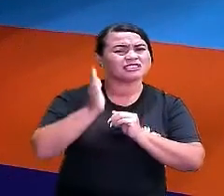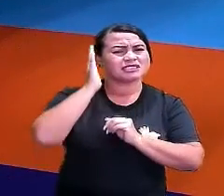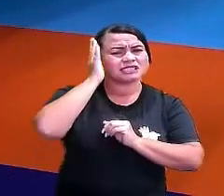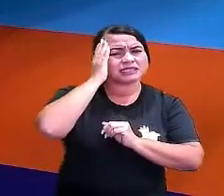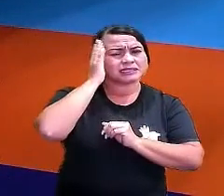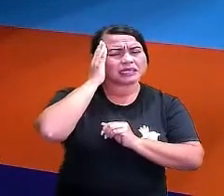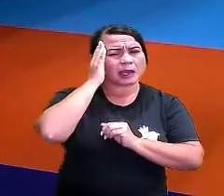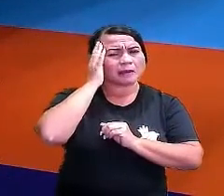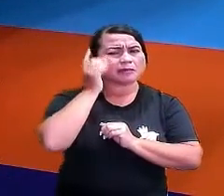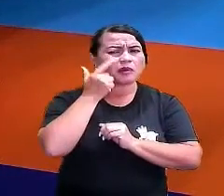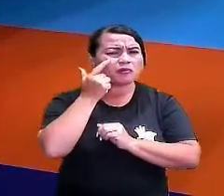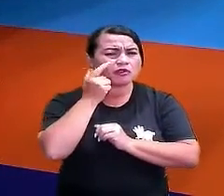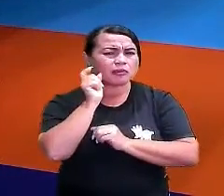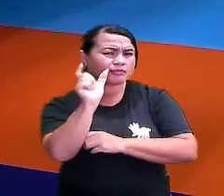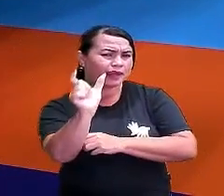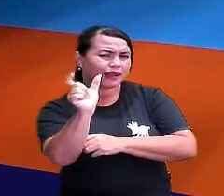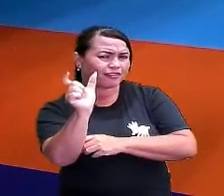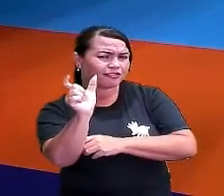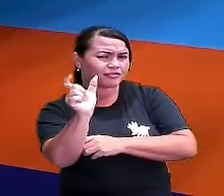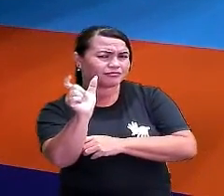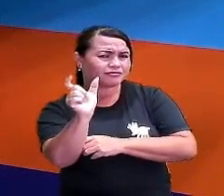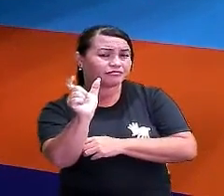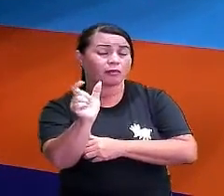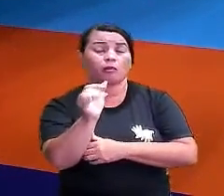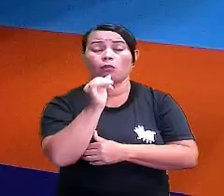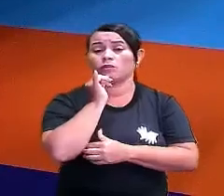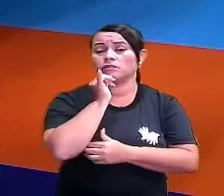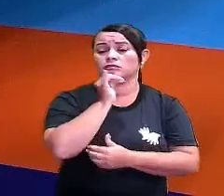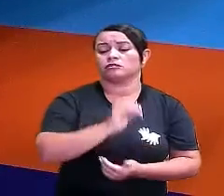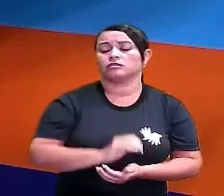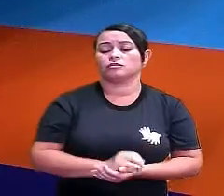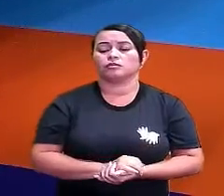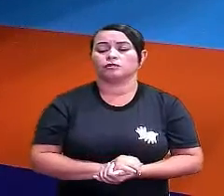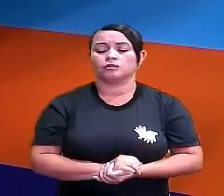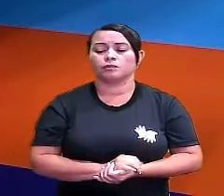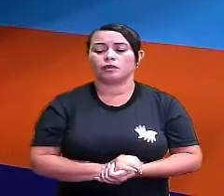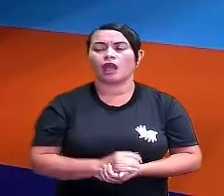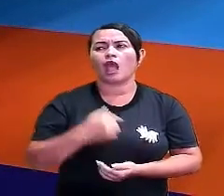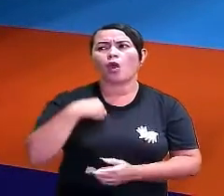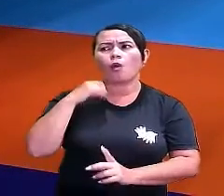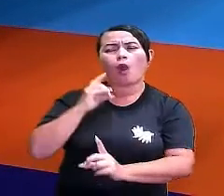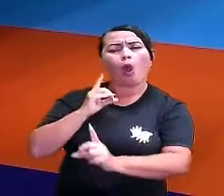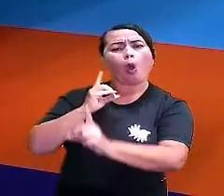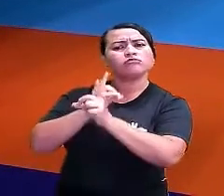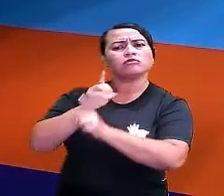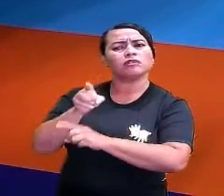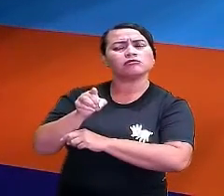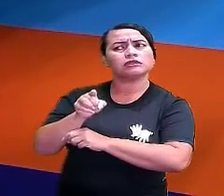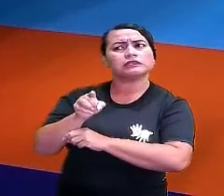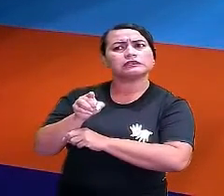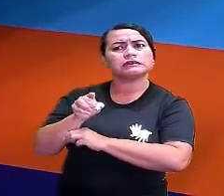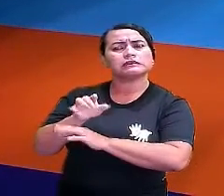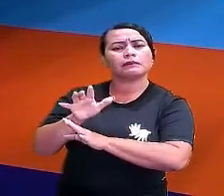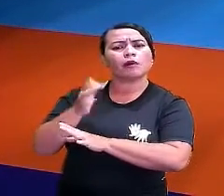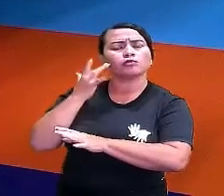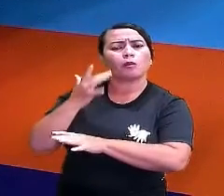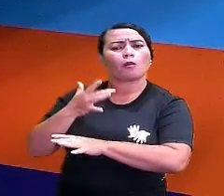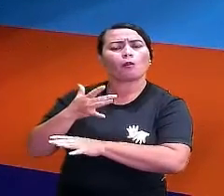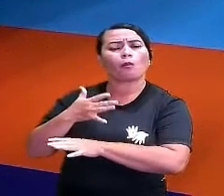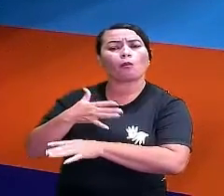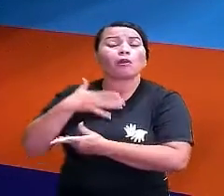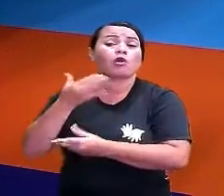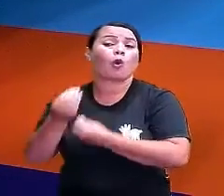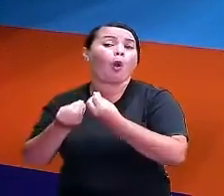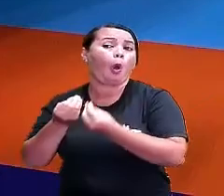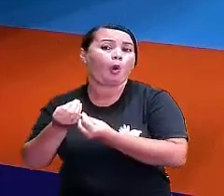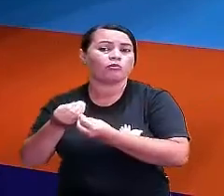escutou essa palavra? Por exemplo, eu encontrei fulana por acaso na